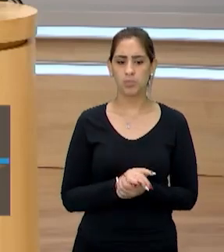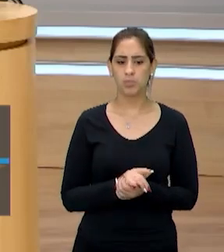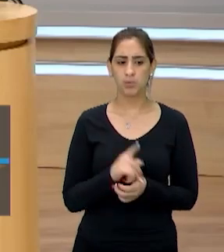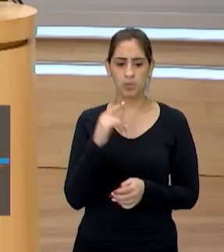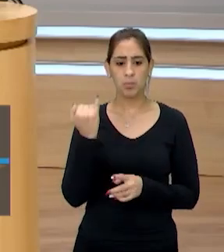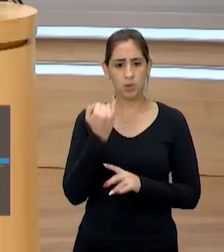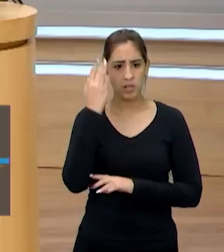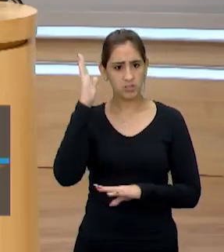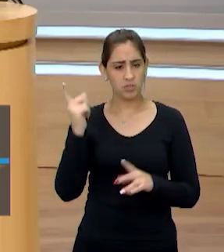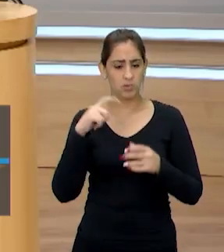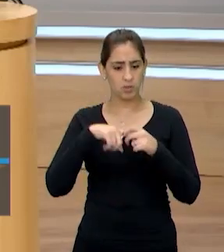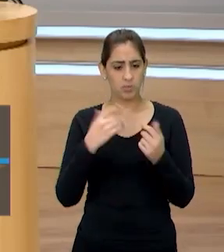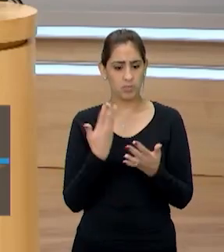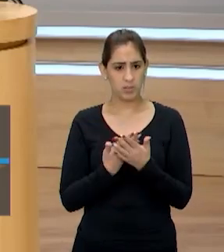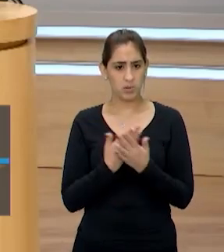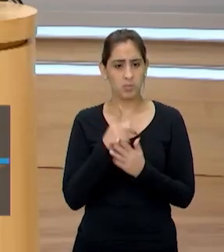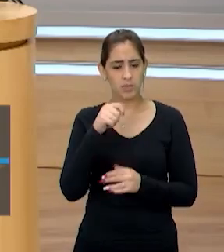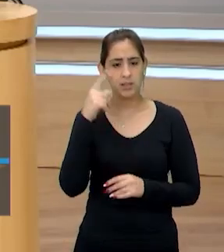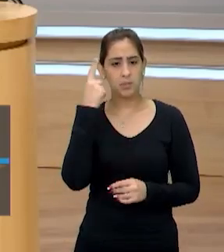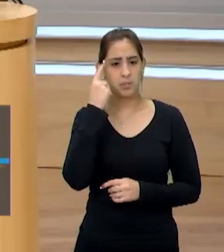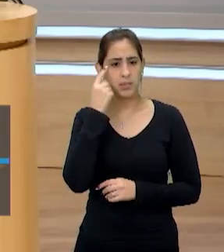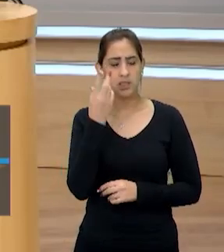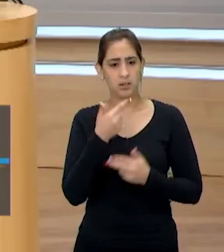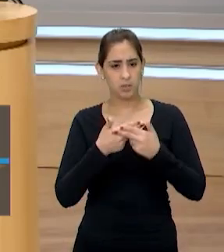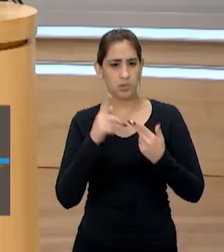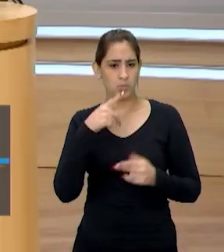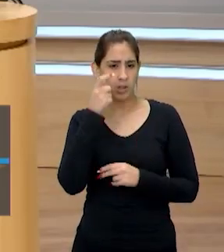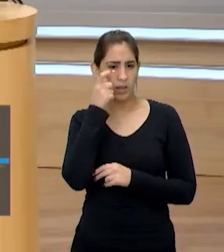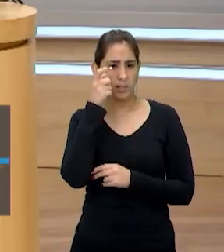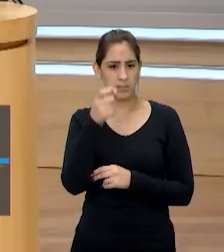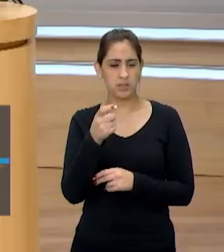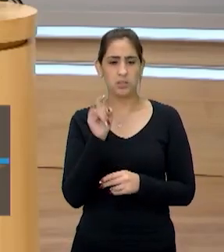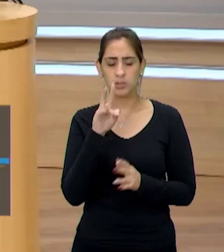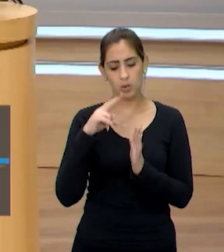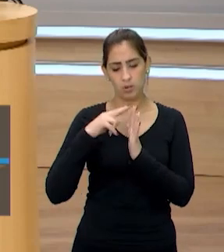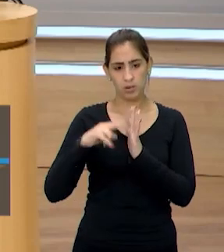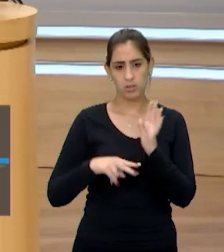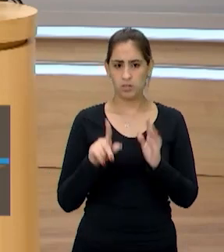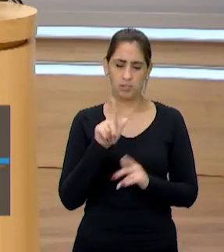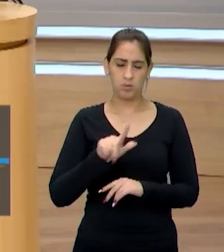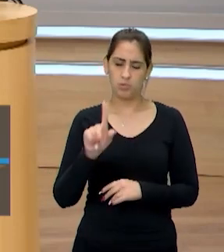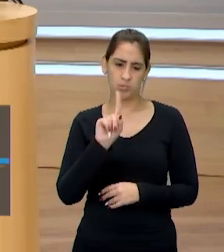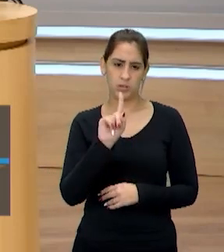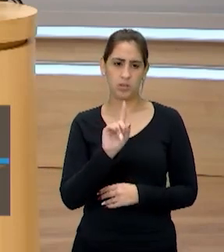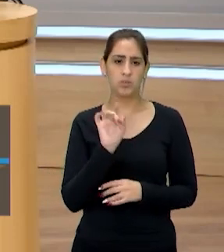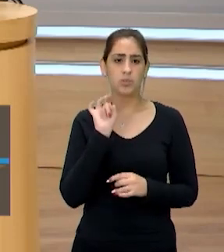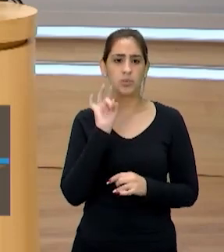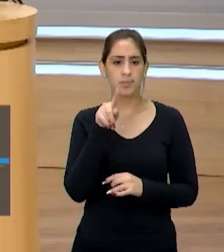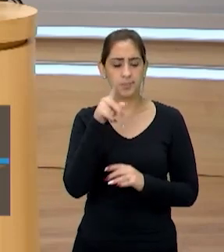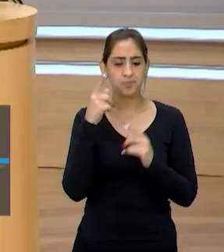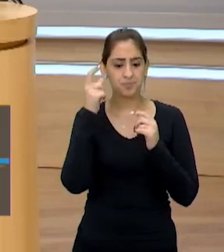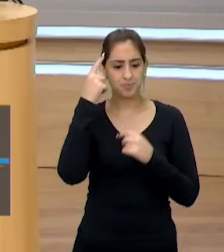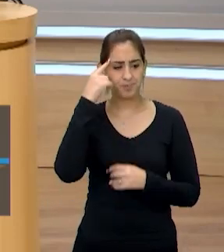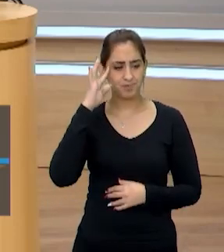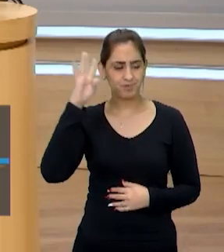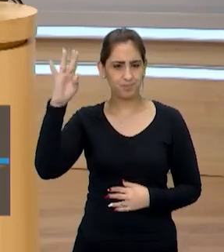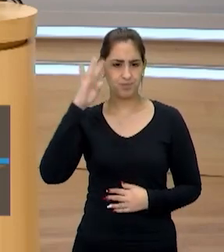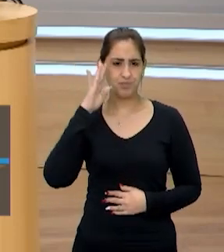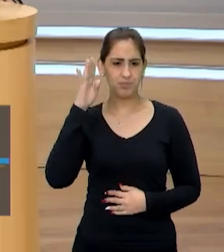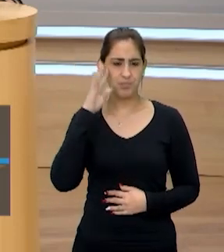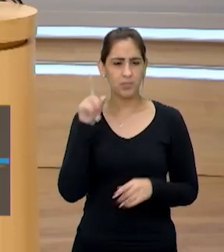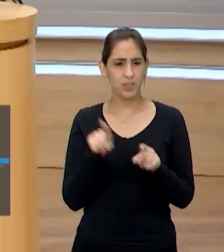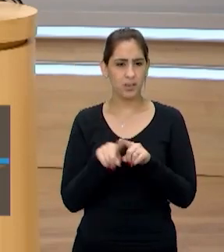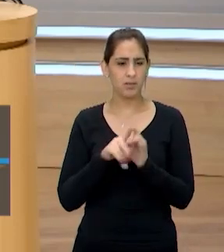a gente precisa pensar, é um assunto bem interessante que não fique só na leitura dessa entrevista, mas que você reflita sobre a questão da